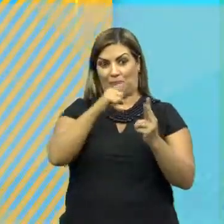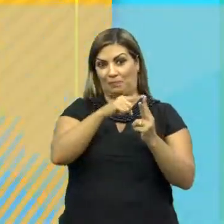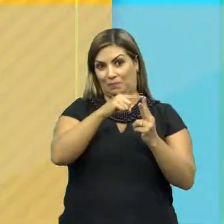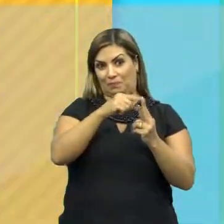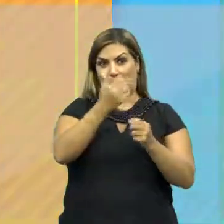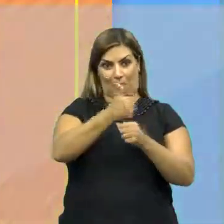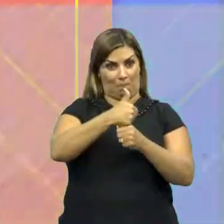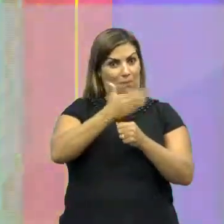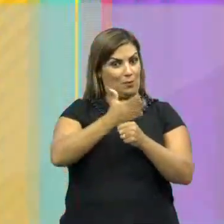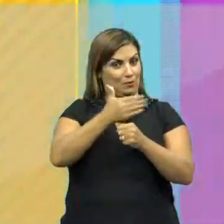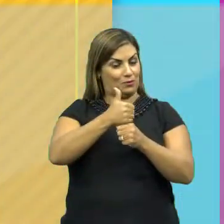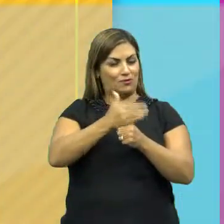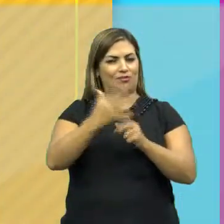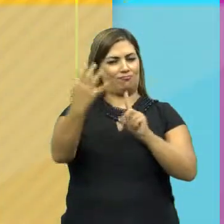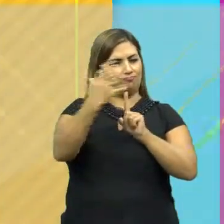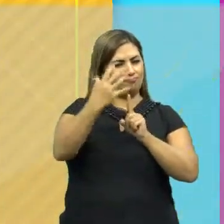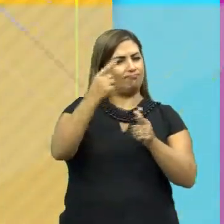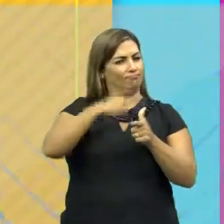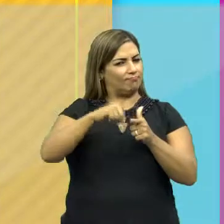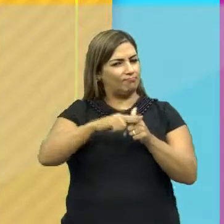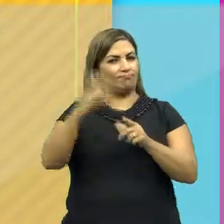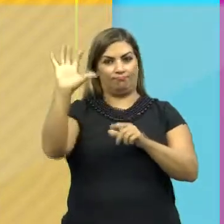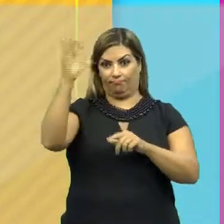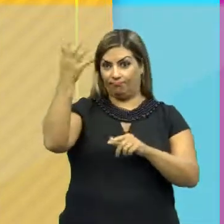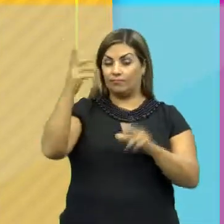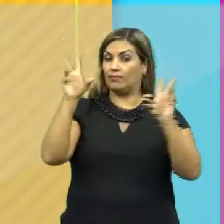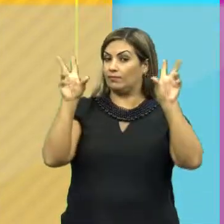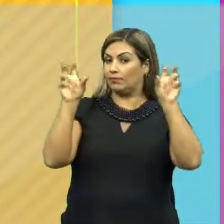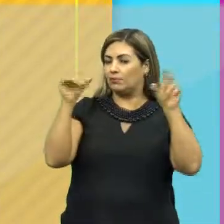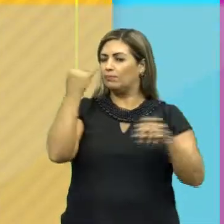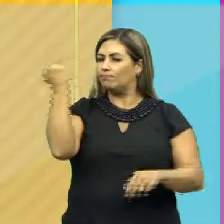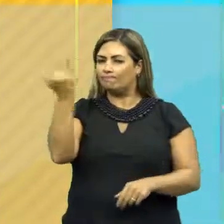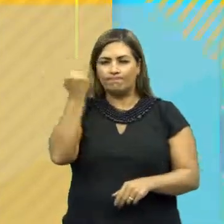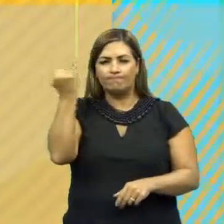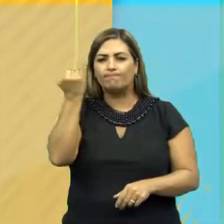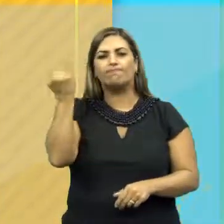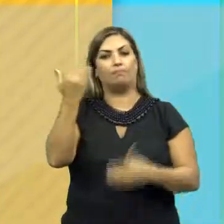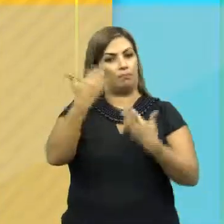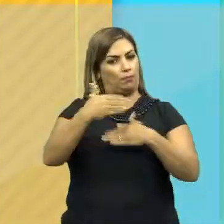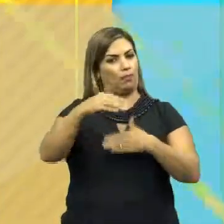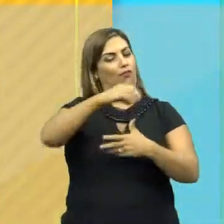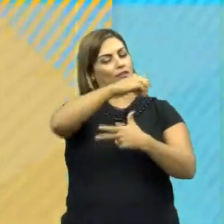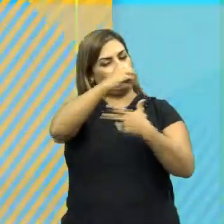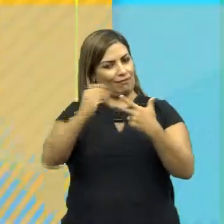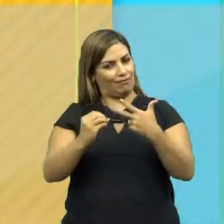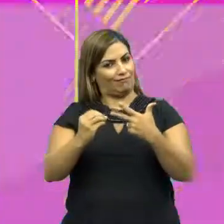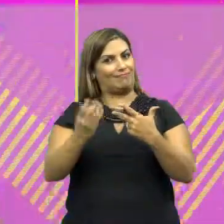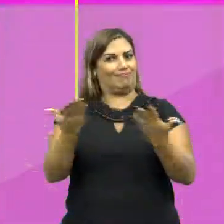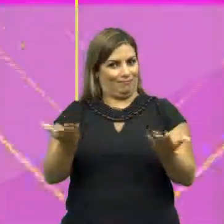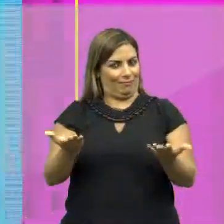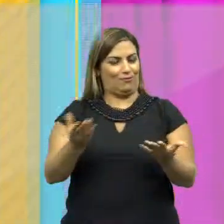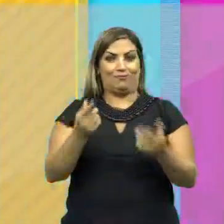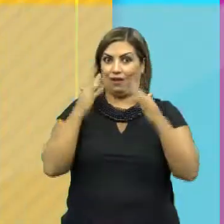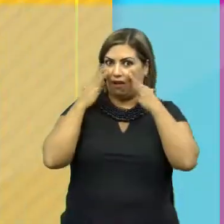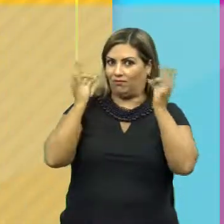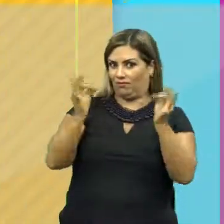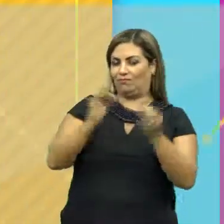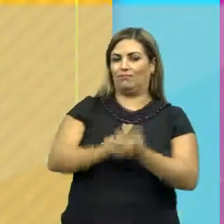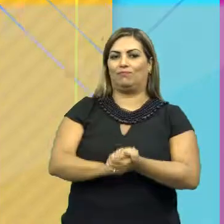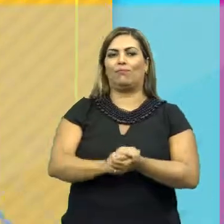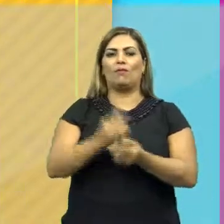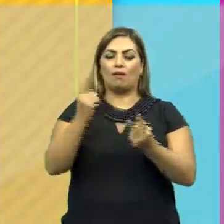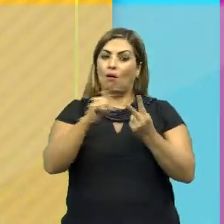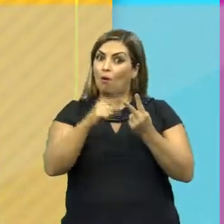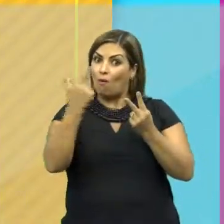Biologia, uma aula sobre impactos ambientais. Esse tema é importantíssimo para a prova do Enem, Então, se liga!